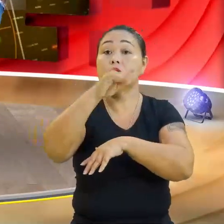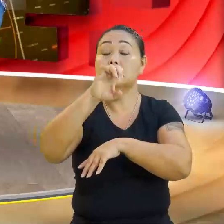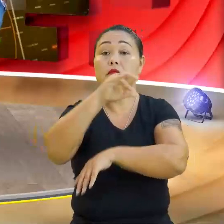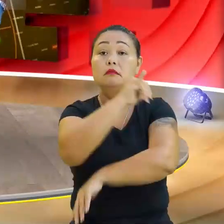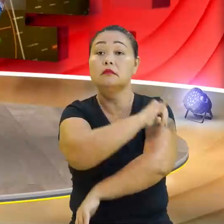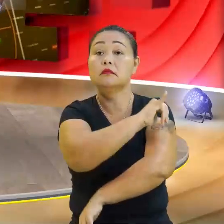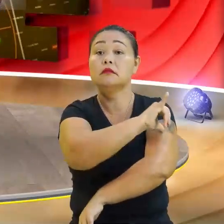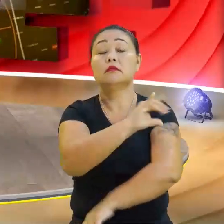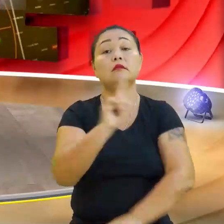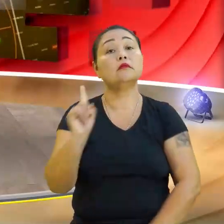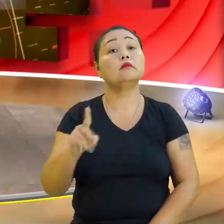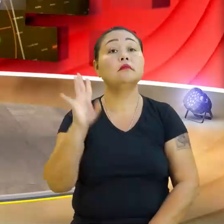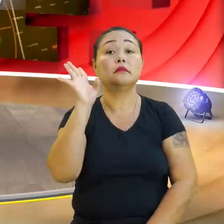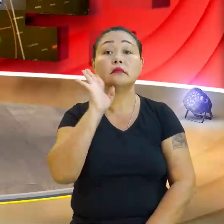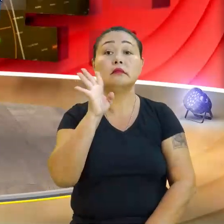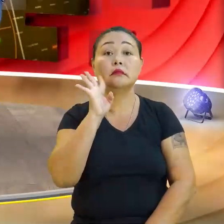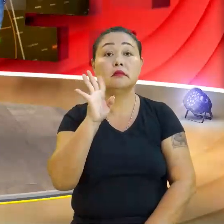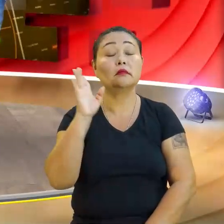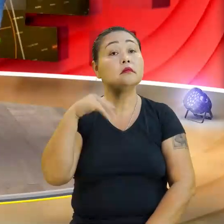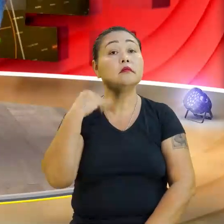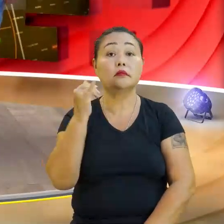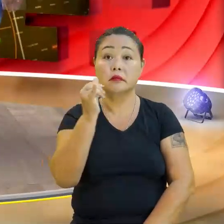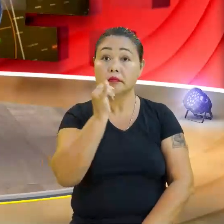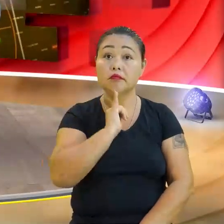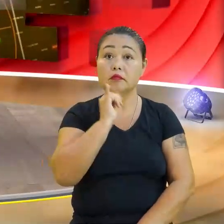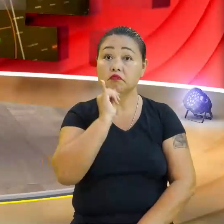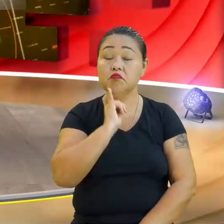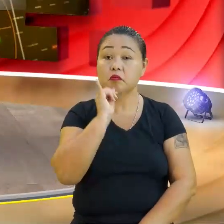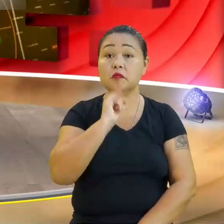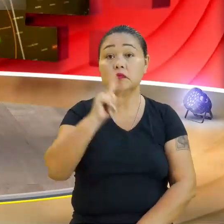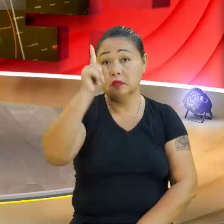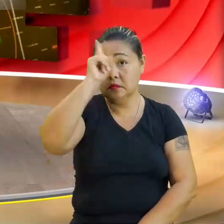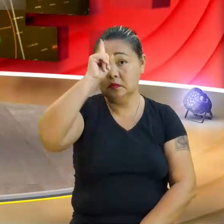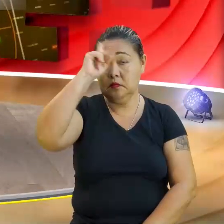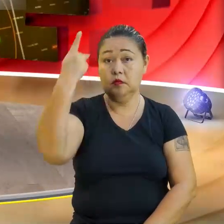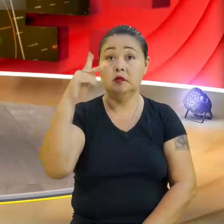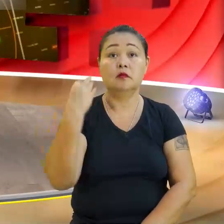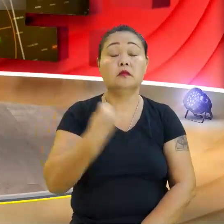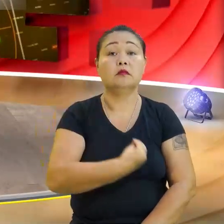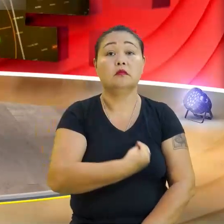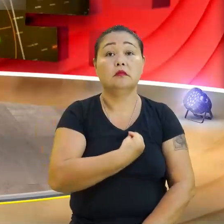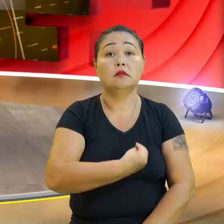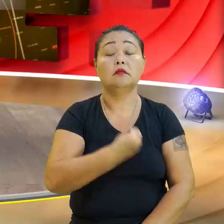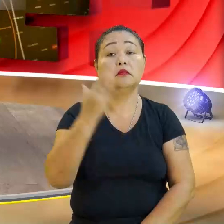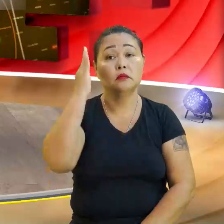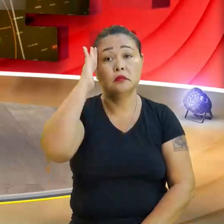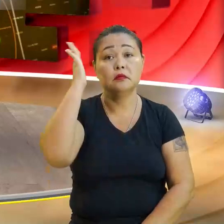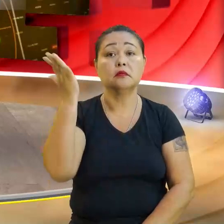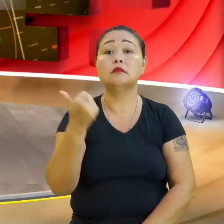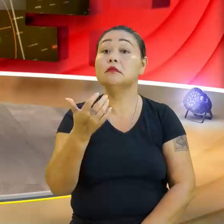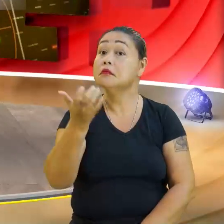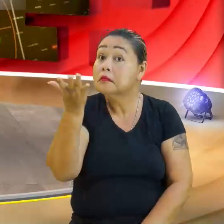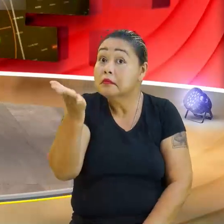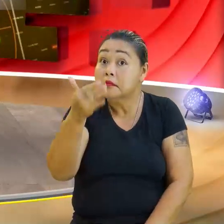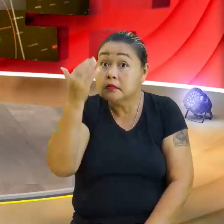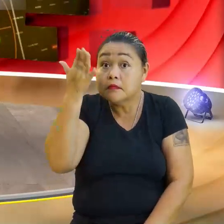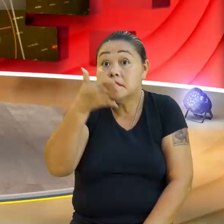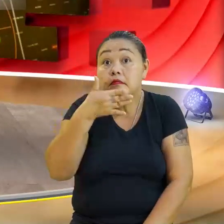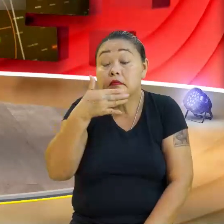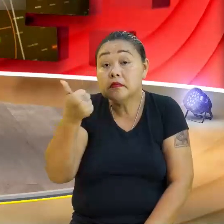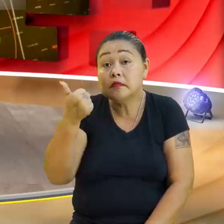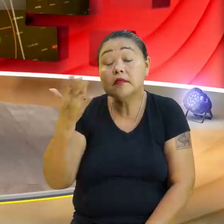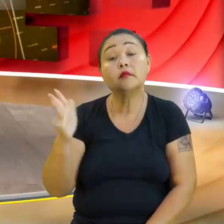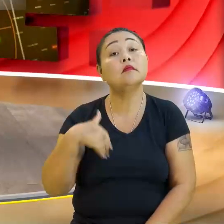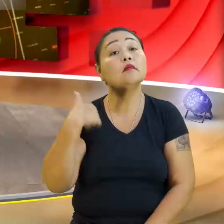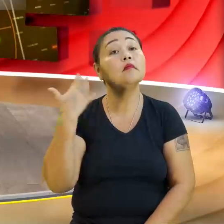Então, olha aí, que legal, né? A gente traz os exemplos bem do dia a dia, bem da vivência para vocês entenderem mais fácil, tá? E, claro, vamos a um exemplo